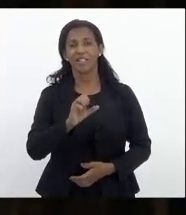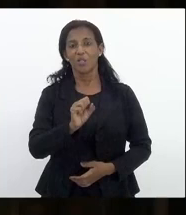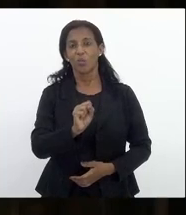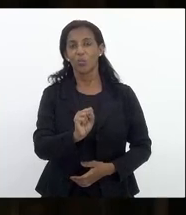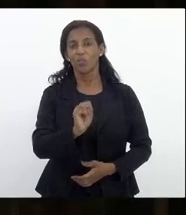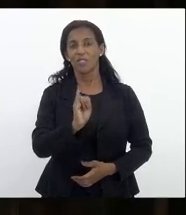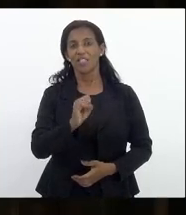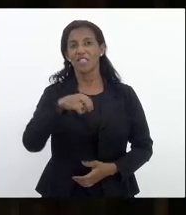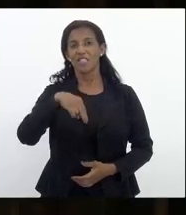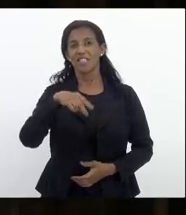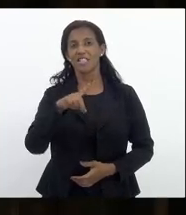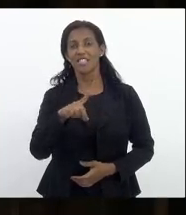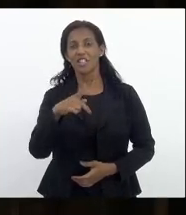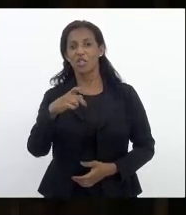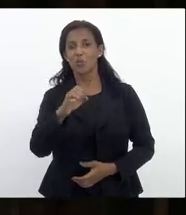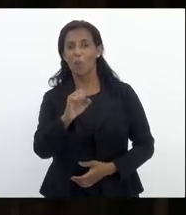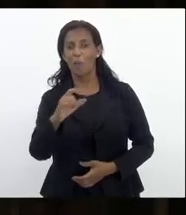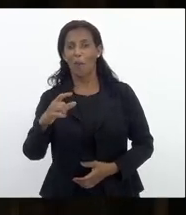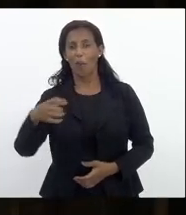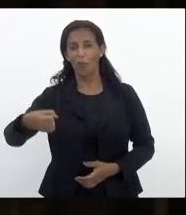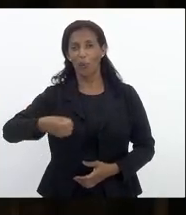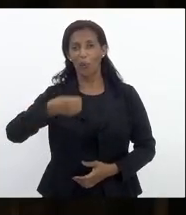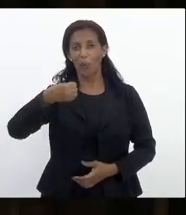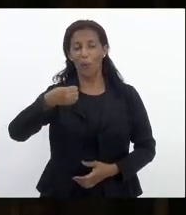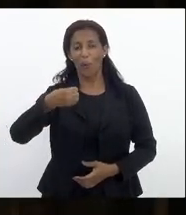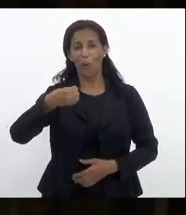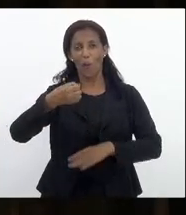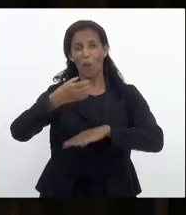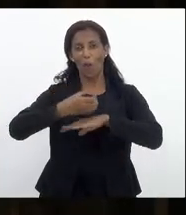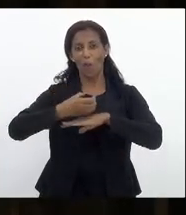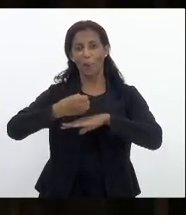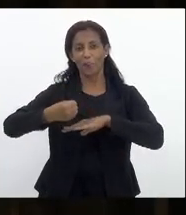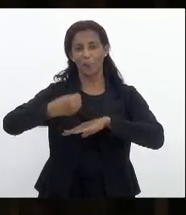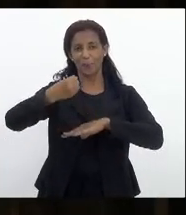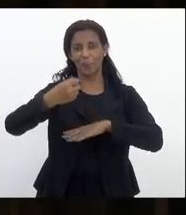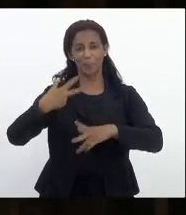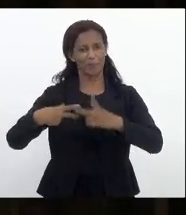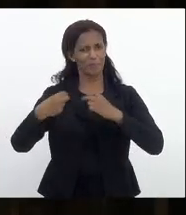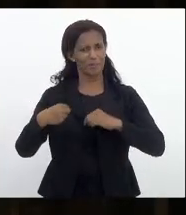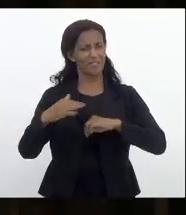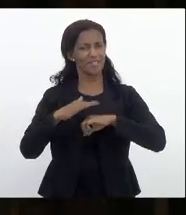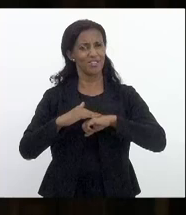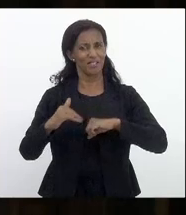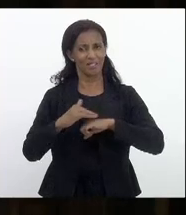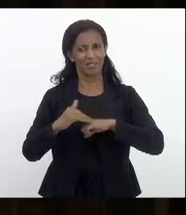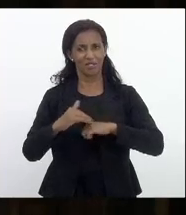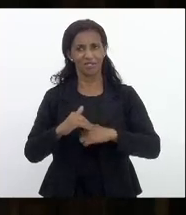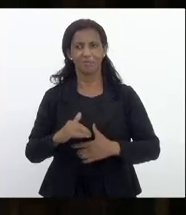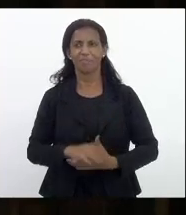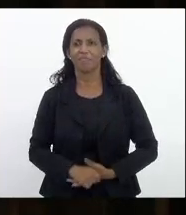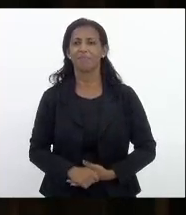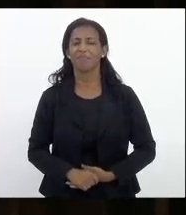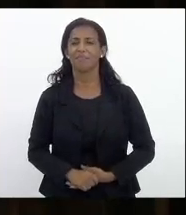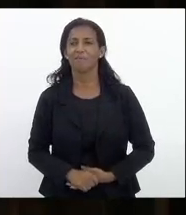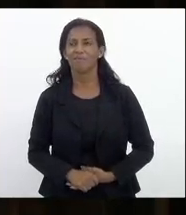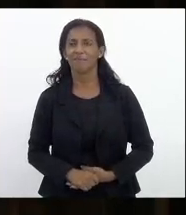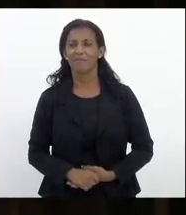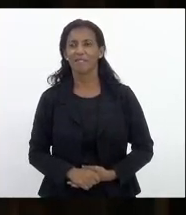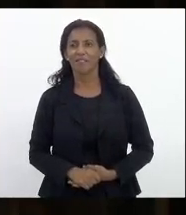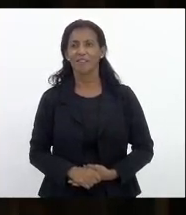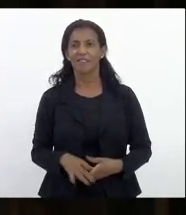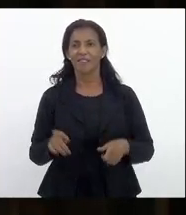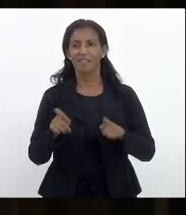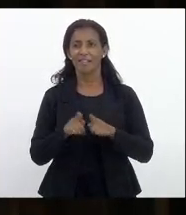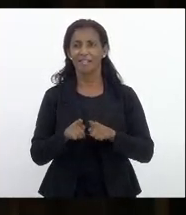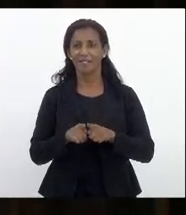caneca muito legal para mim um presente muito carinhoso homenagear também